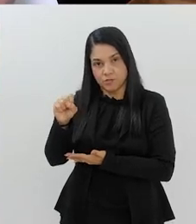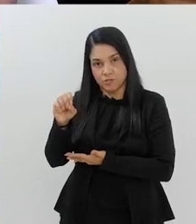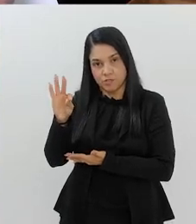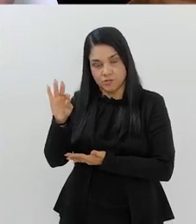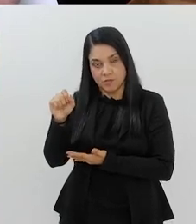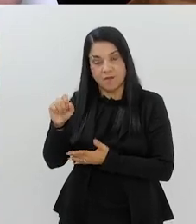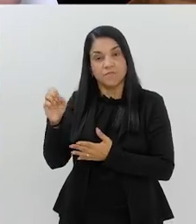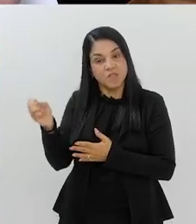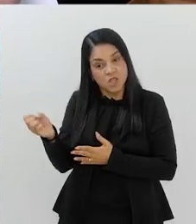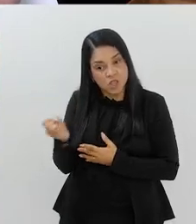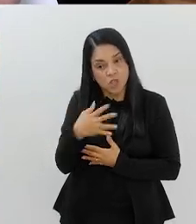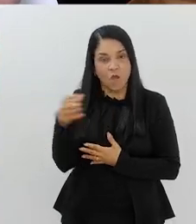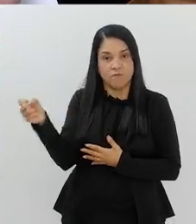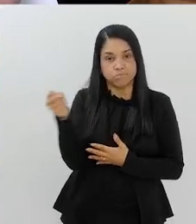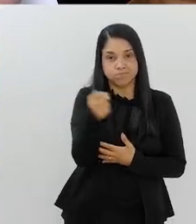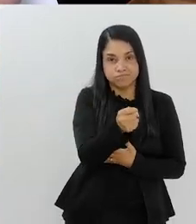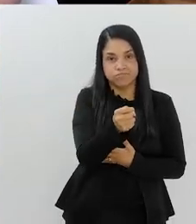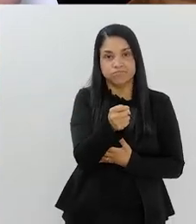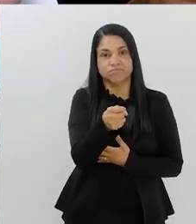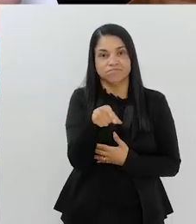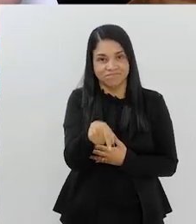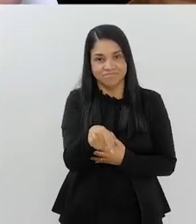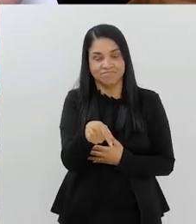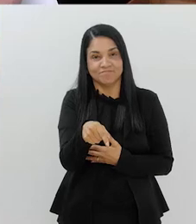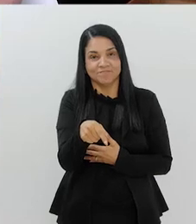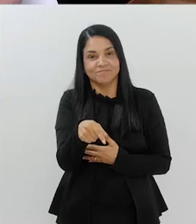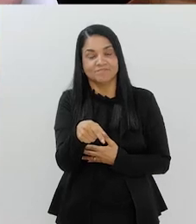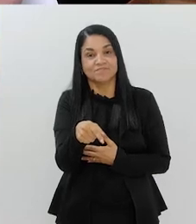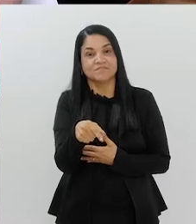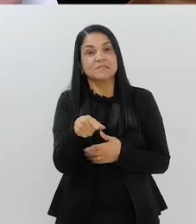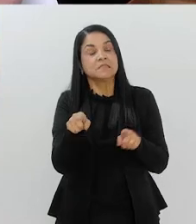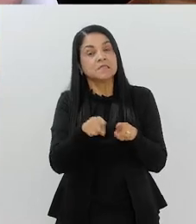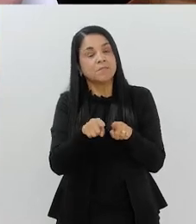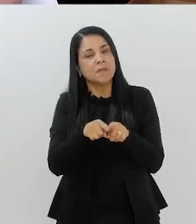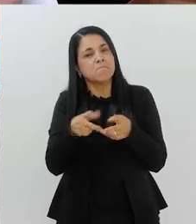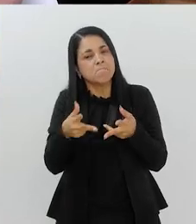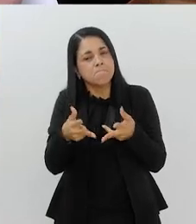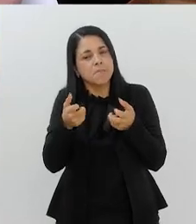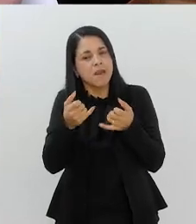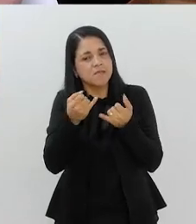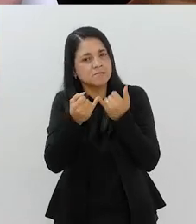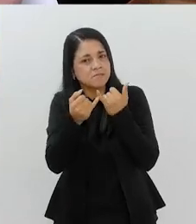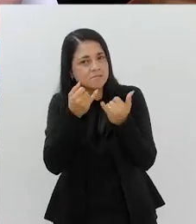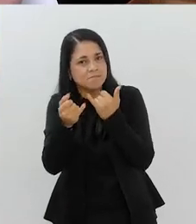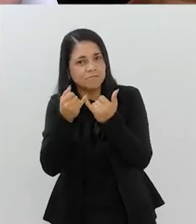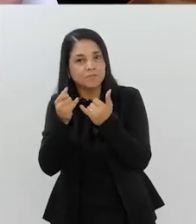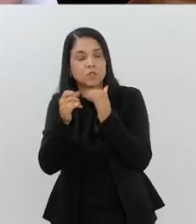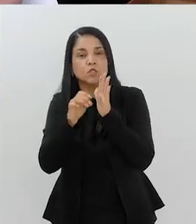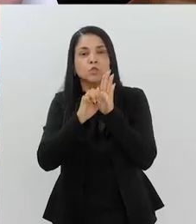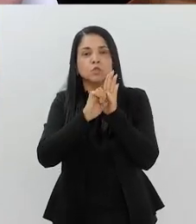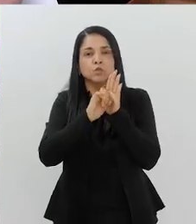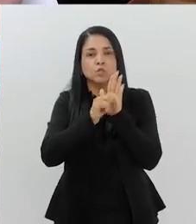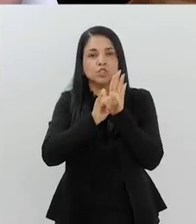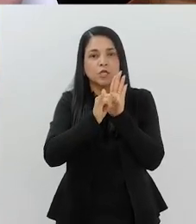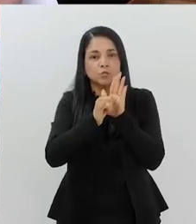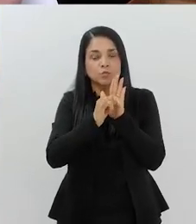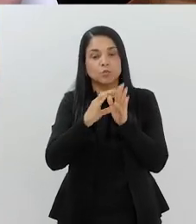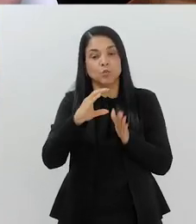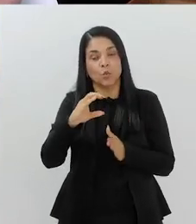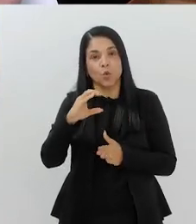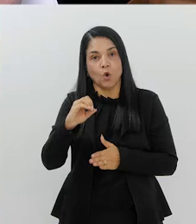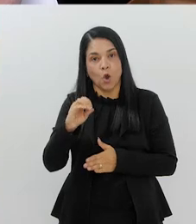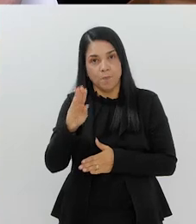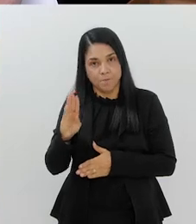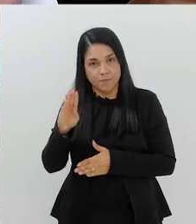inova, evolui. E aí, agora que parece que está havendo essa evolução também no estatuto do COBE,